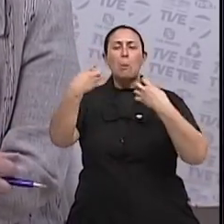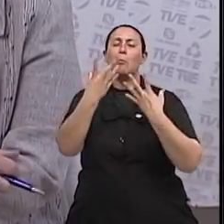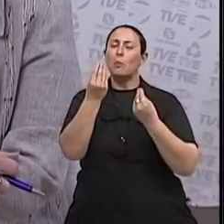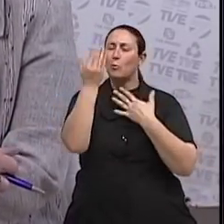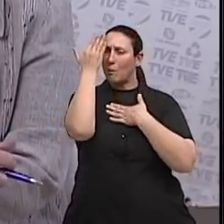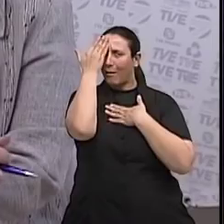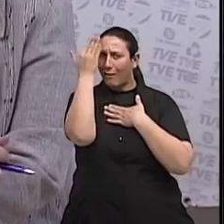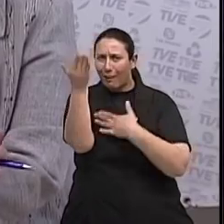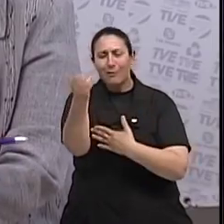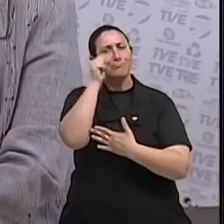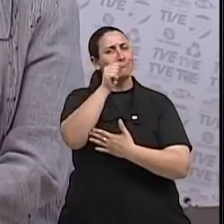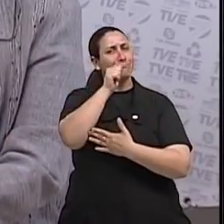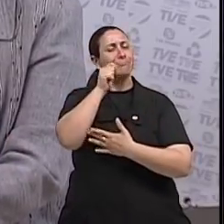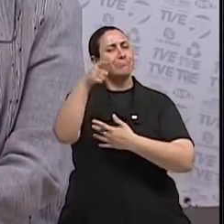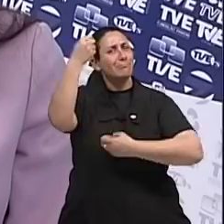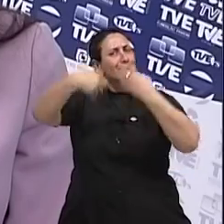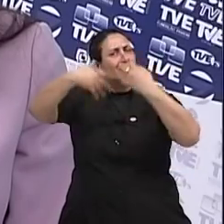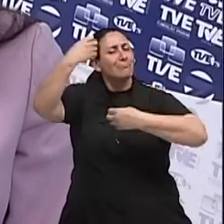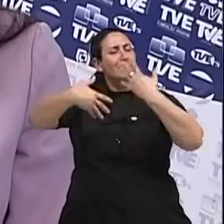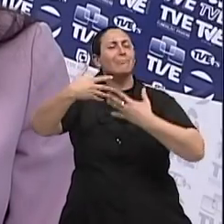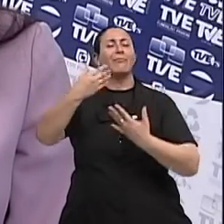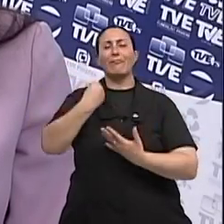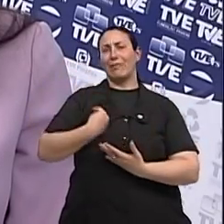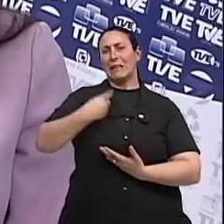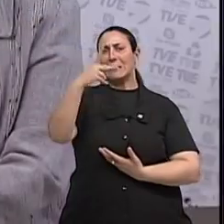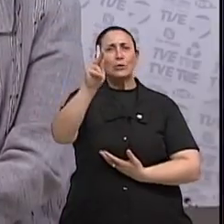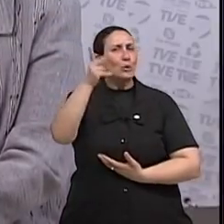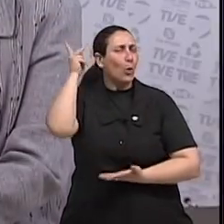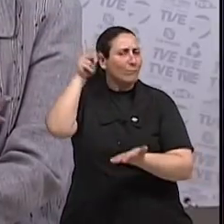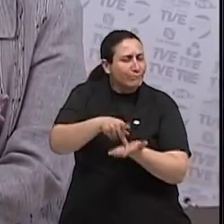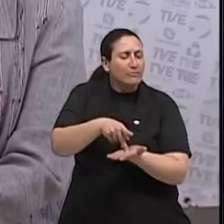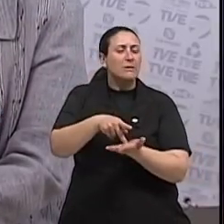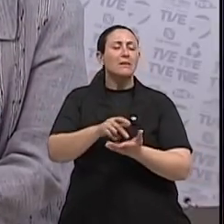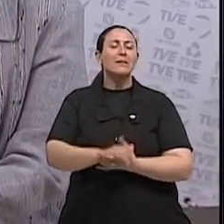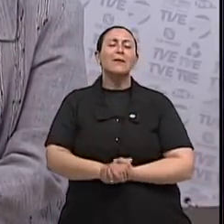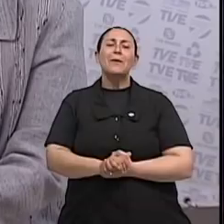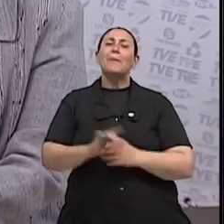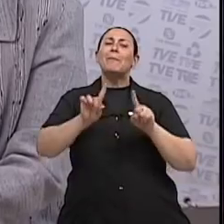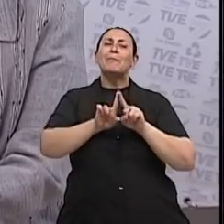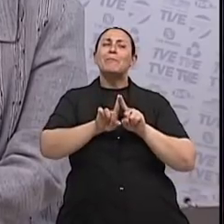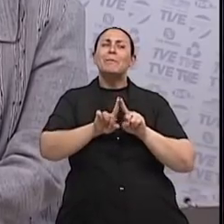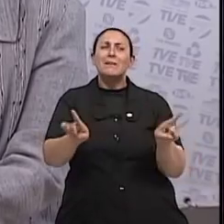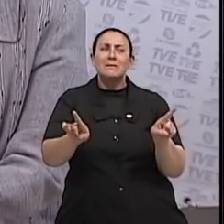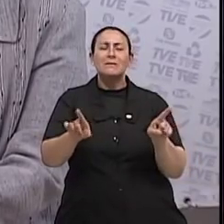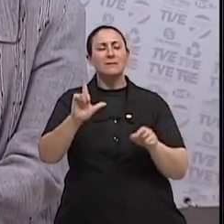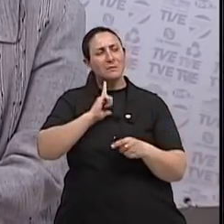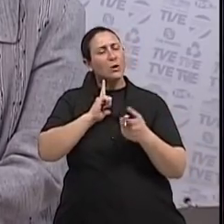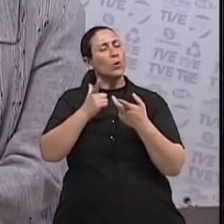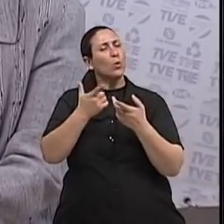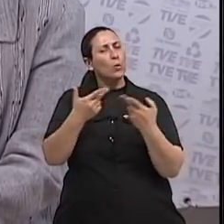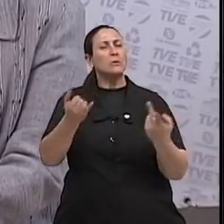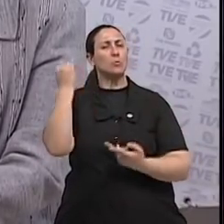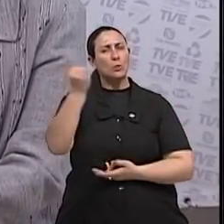a Maria Luísa, né, a Malu, se dispor a dar esse depoimento para a gente, mas no depoimento aparecem coisas fundamentais,